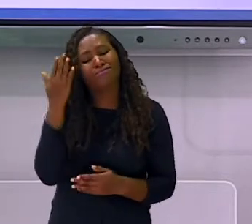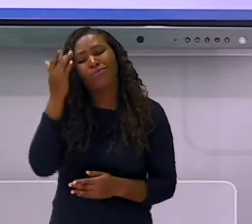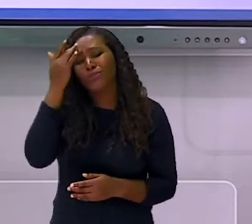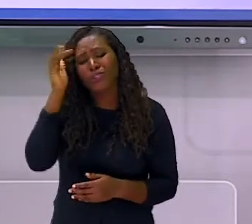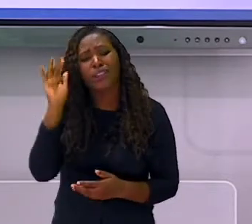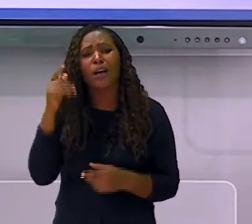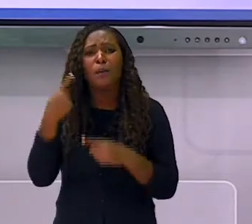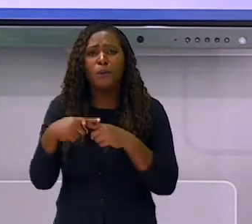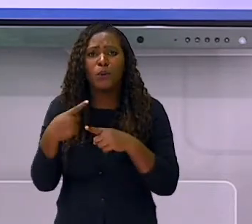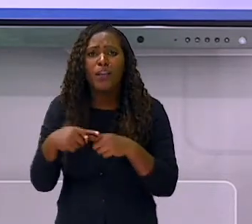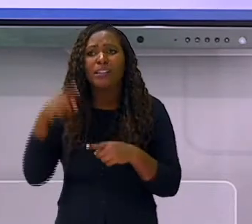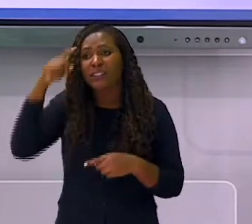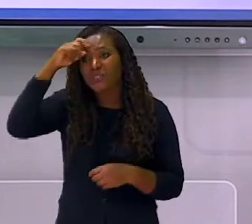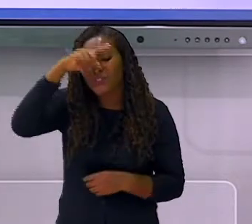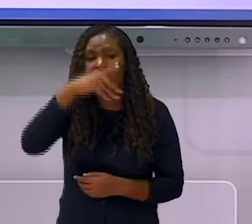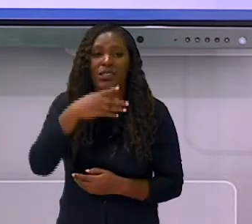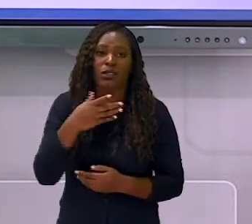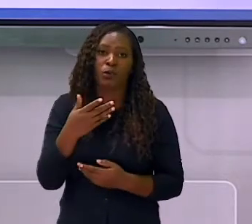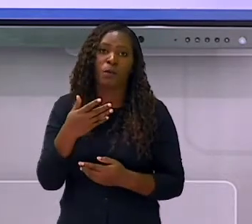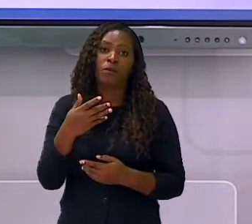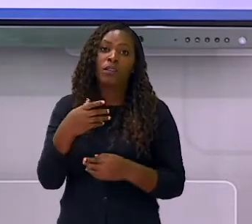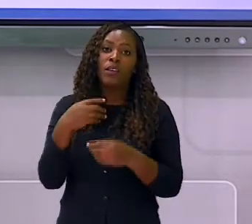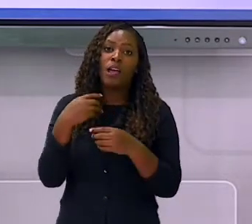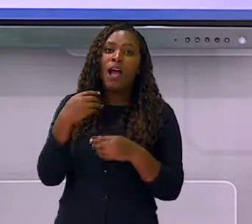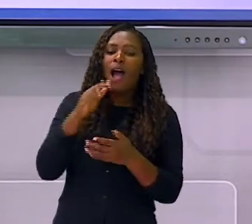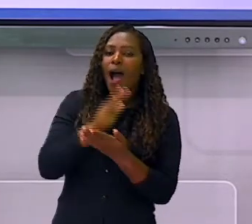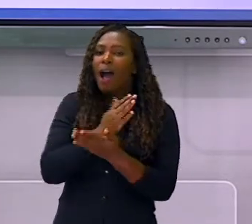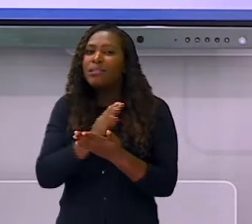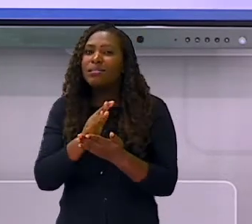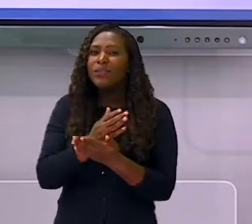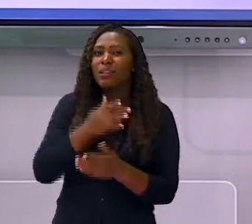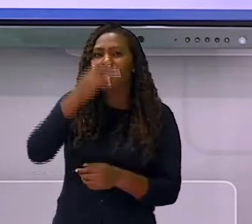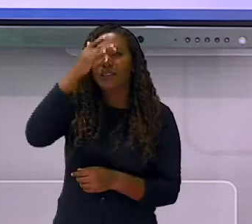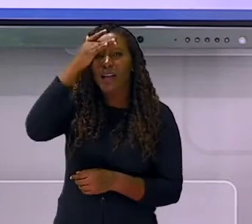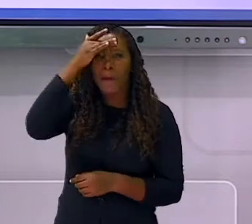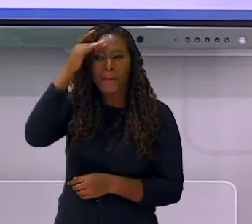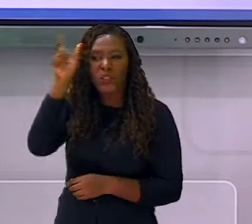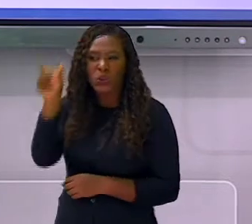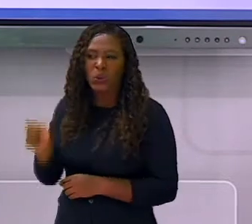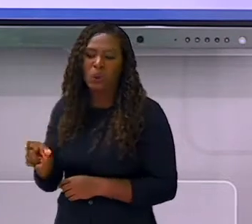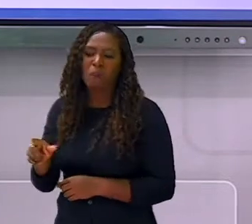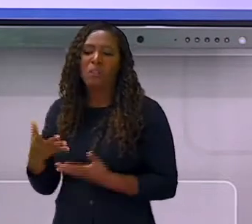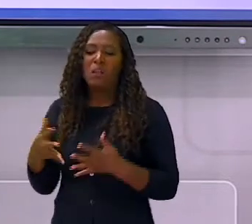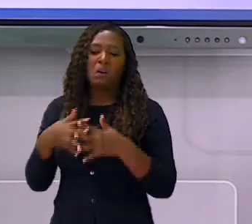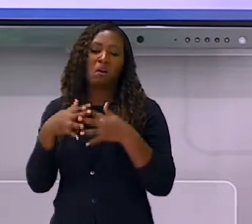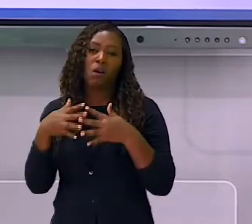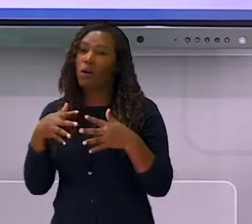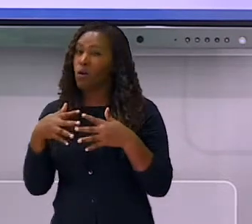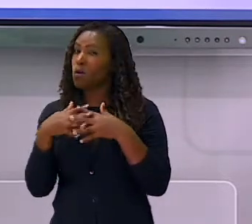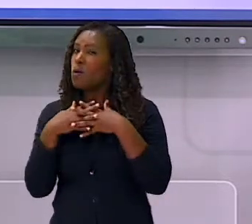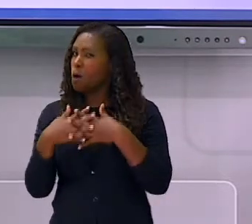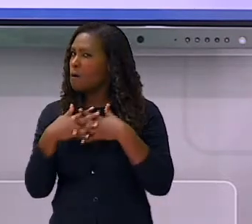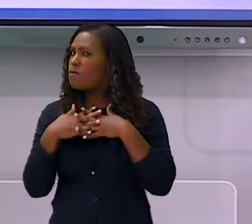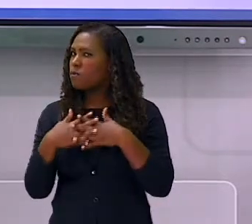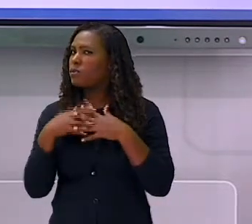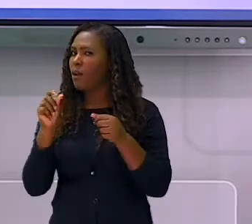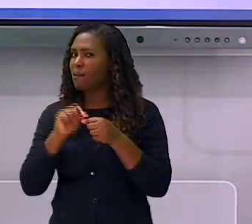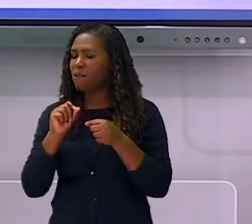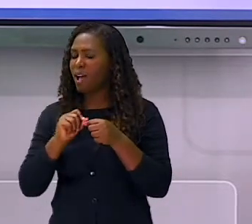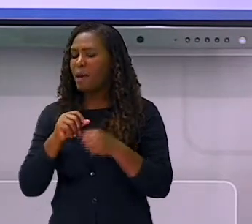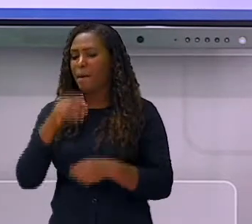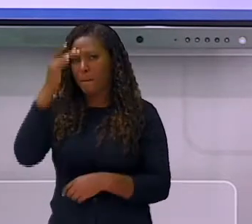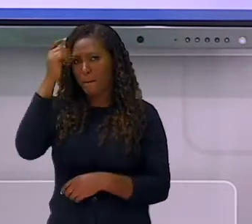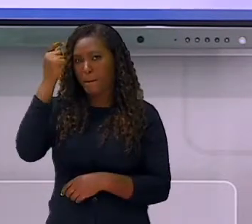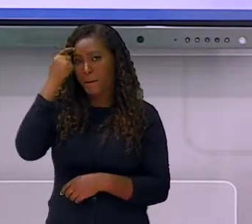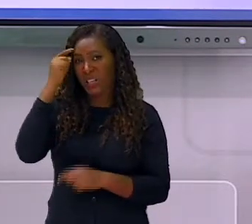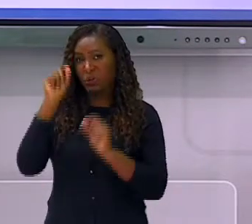escrita, às vezes é confundida com desinteresse, má vontade da criança ou como um sinal aí